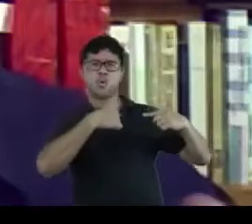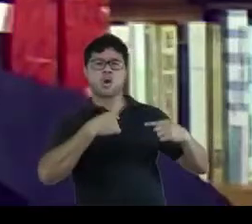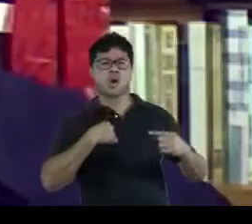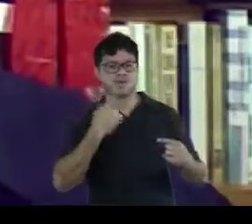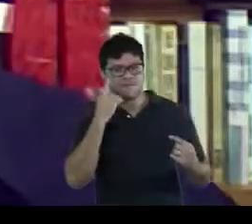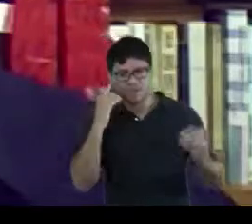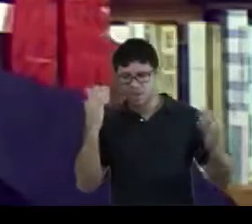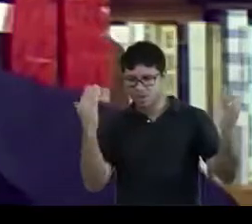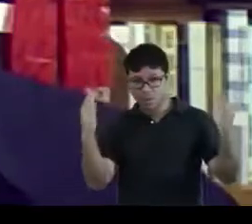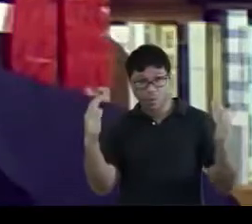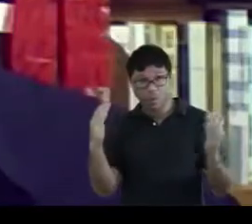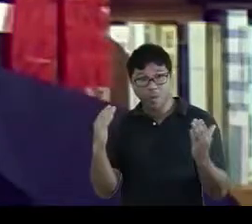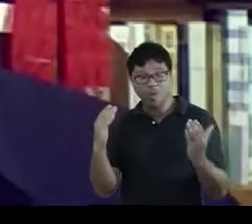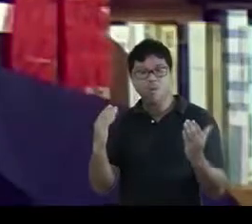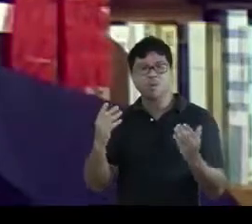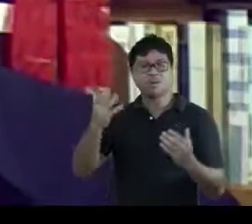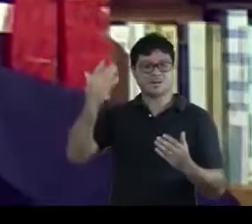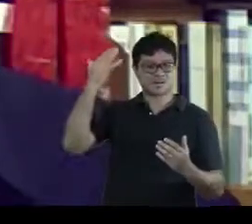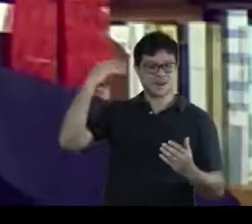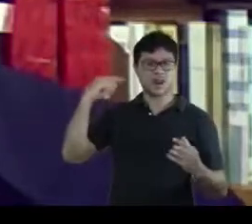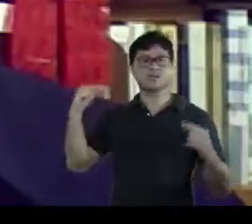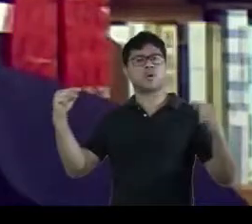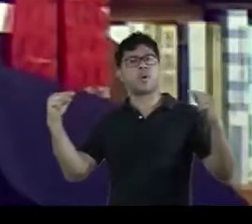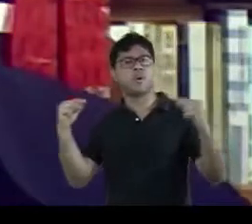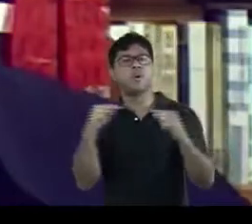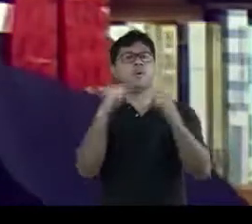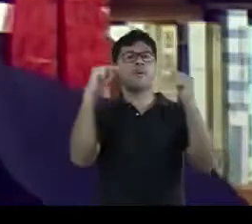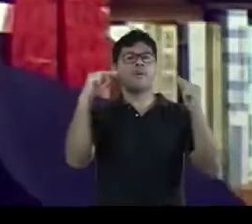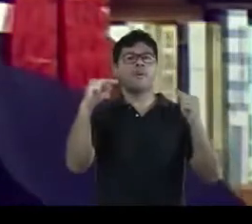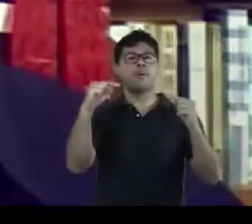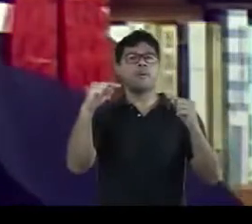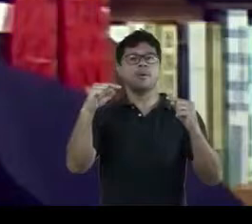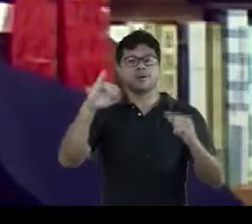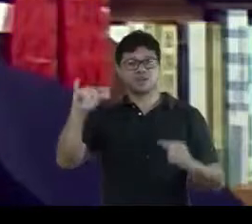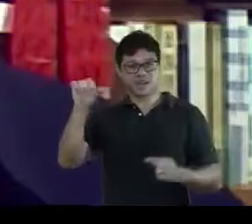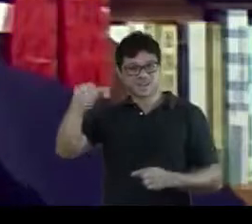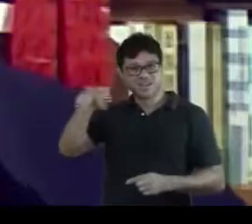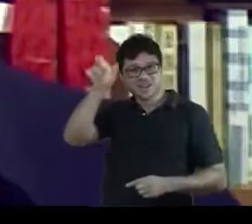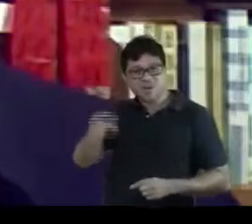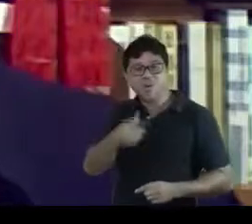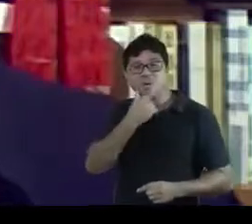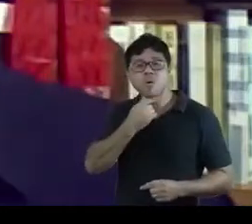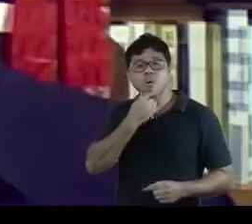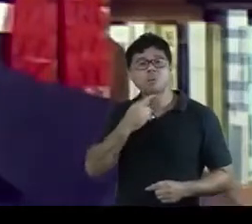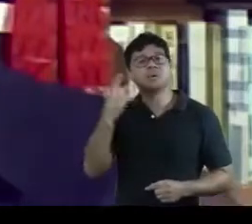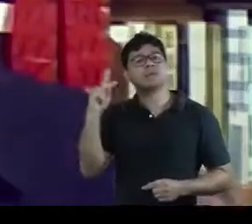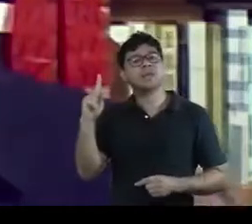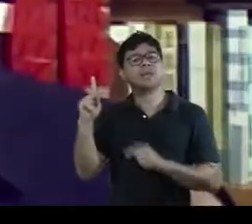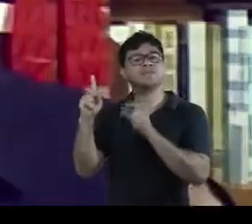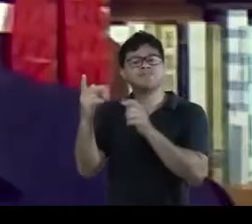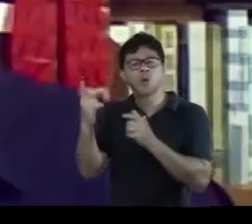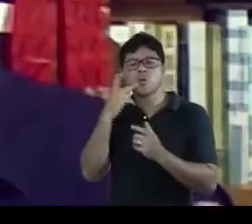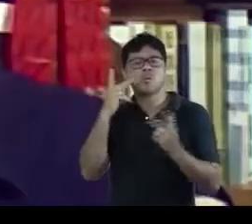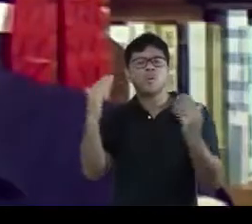edições atribuídas ao Desirê do Jardin, com os seus